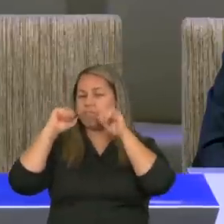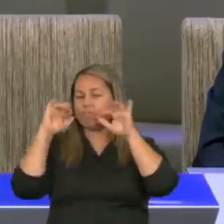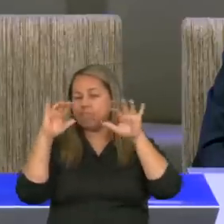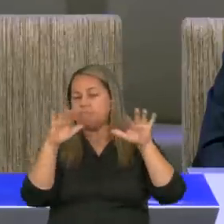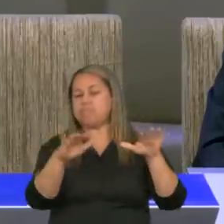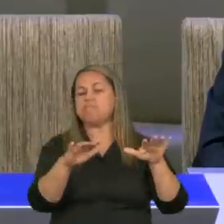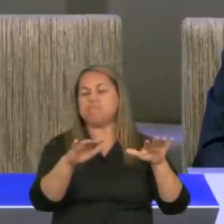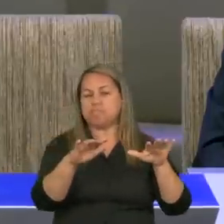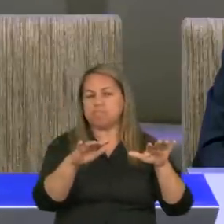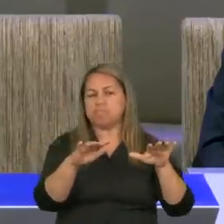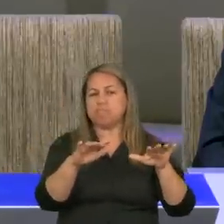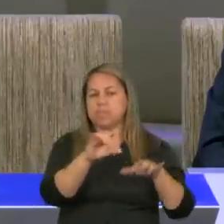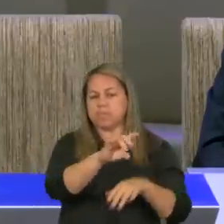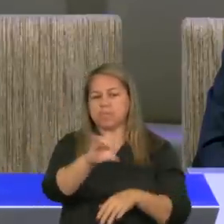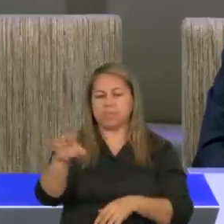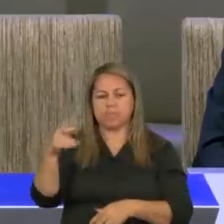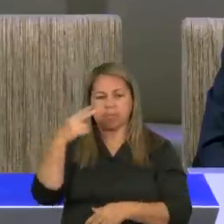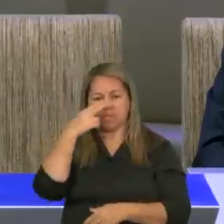igreja,